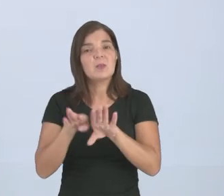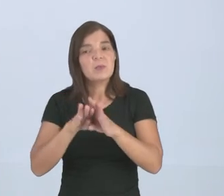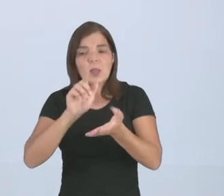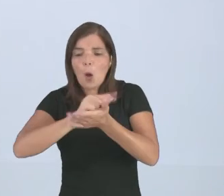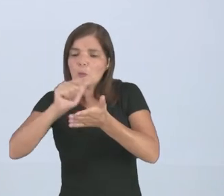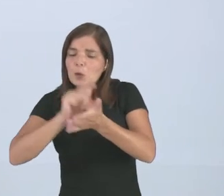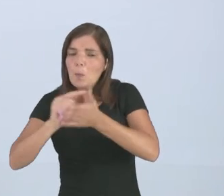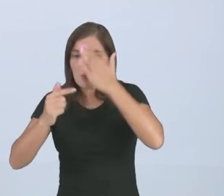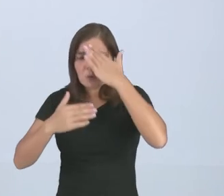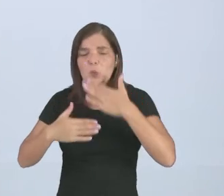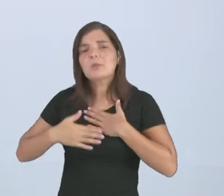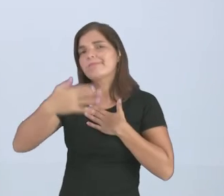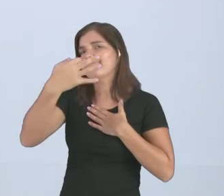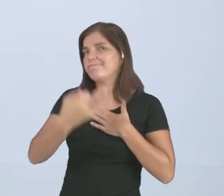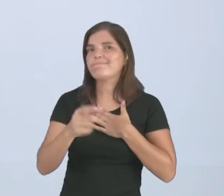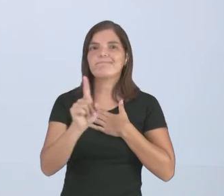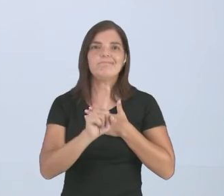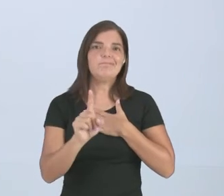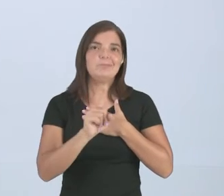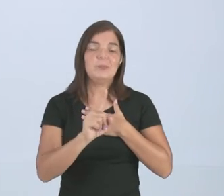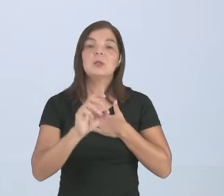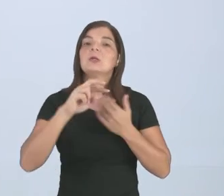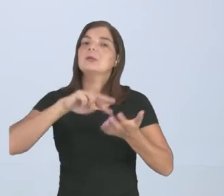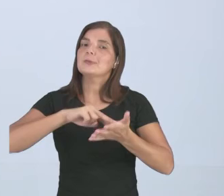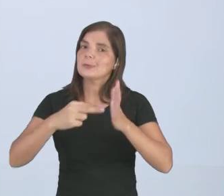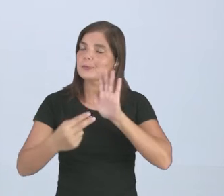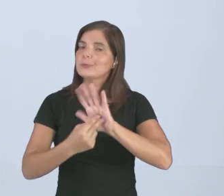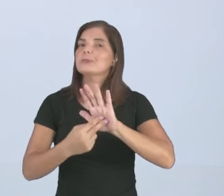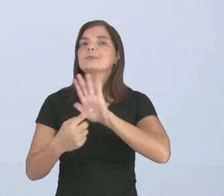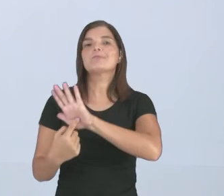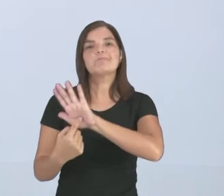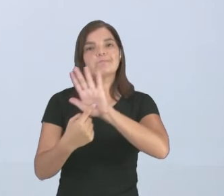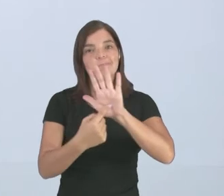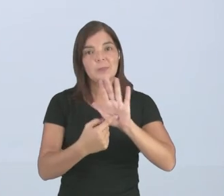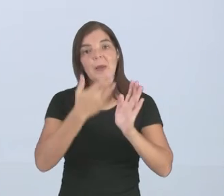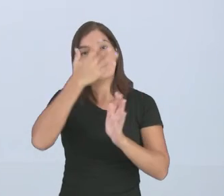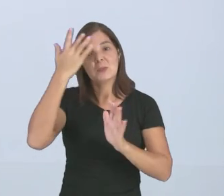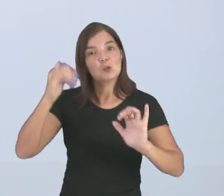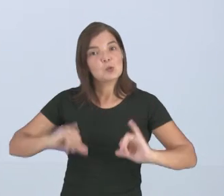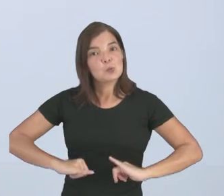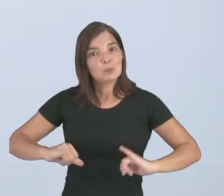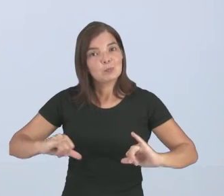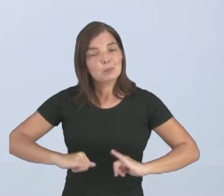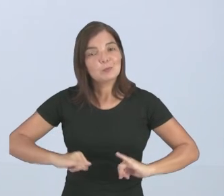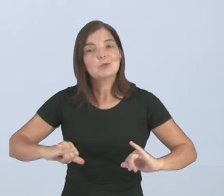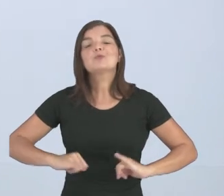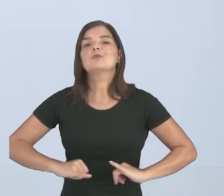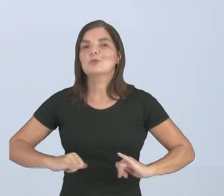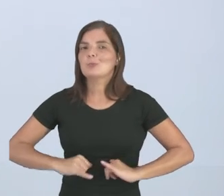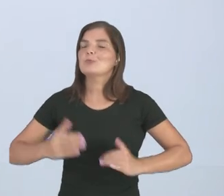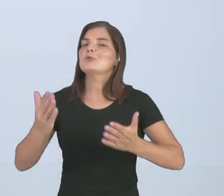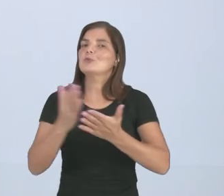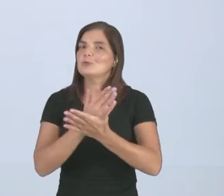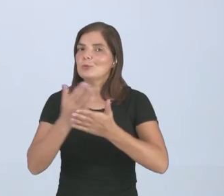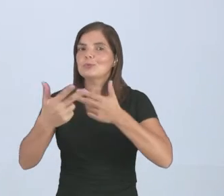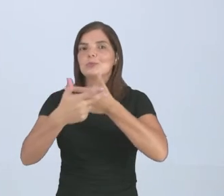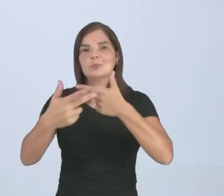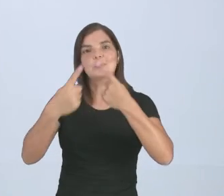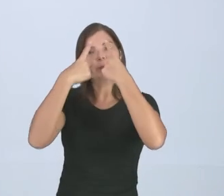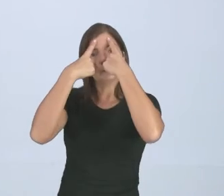correta. Tudo isso aí já são indícios de que a pessoa sofre de alguma violência, né?